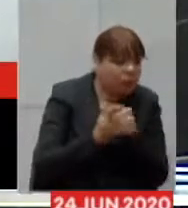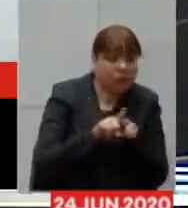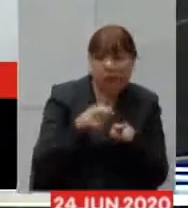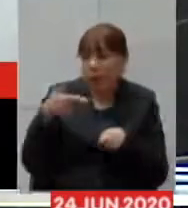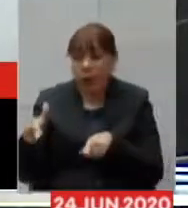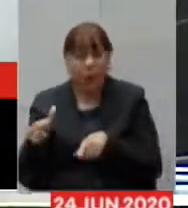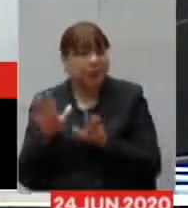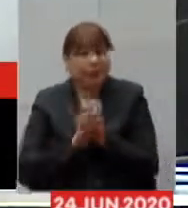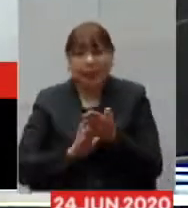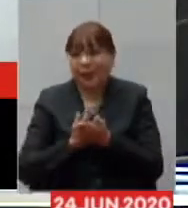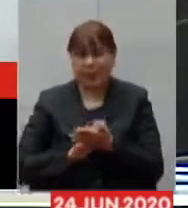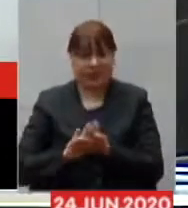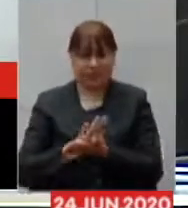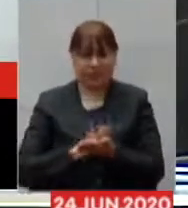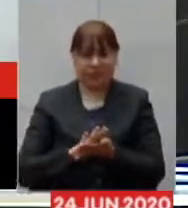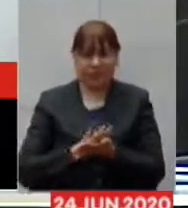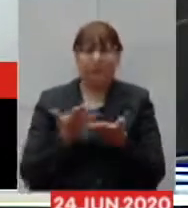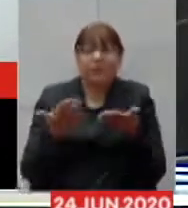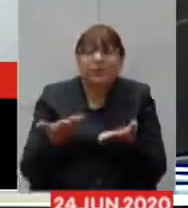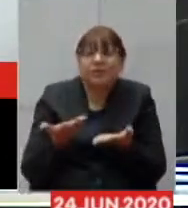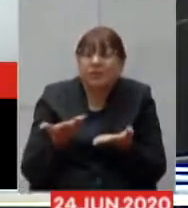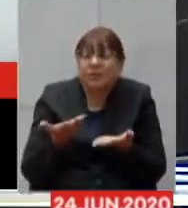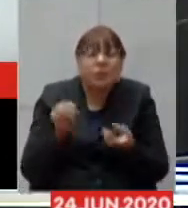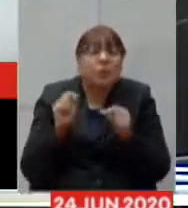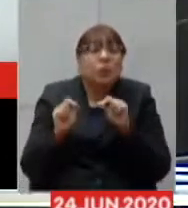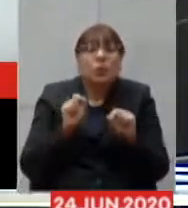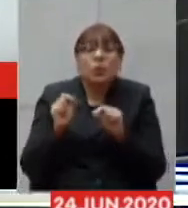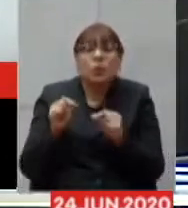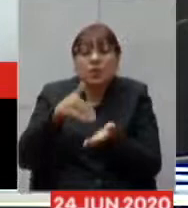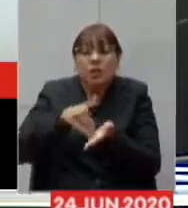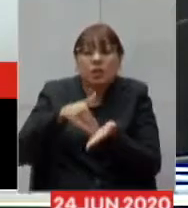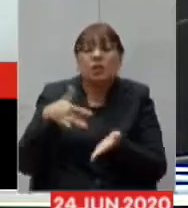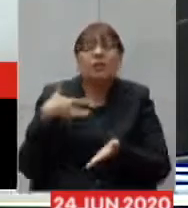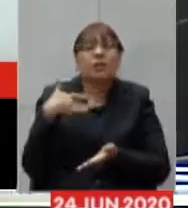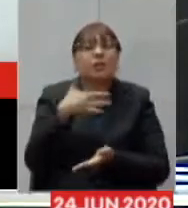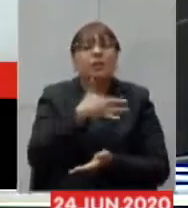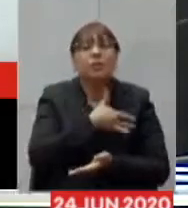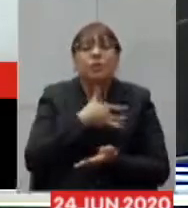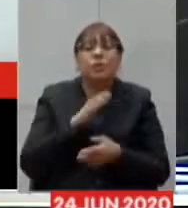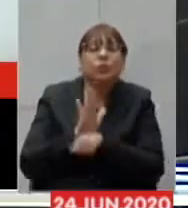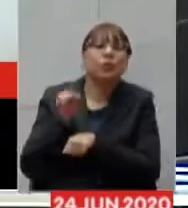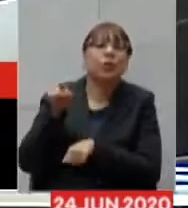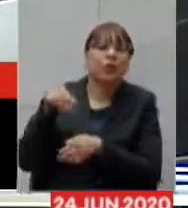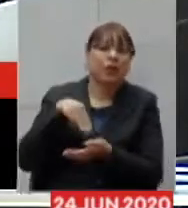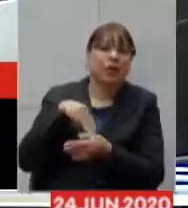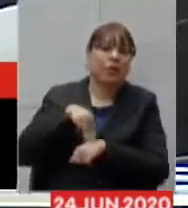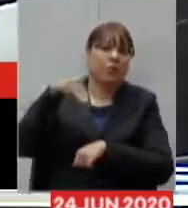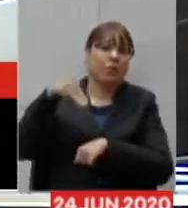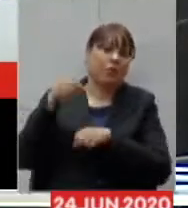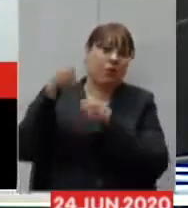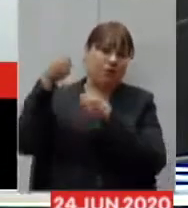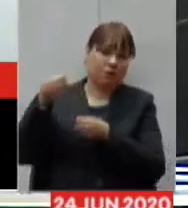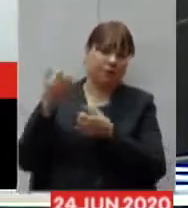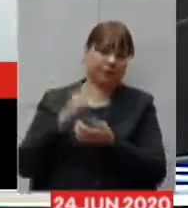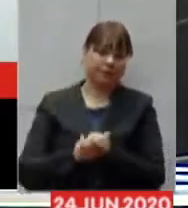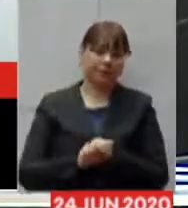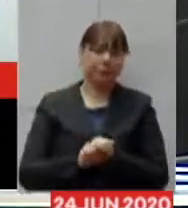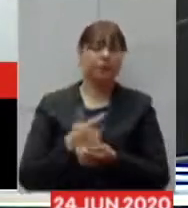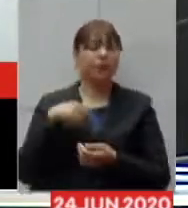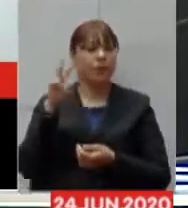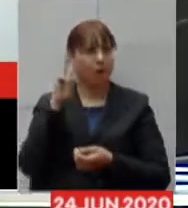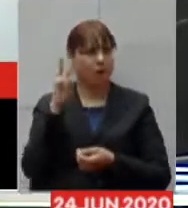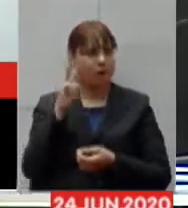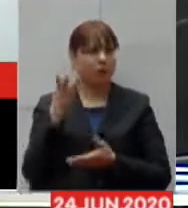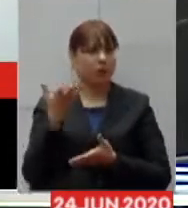qual ou quais as providências da Secretaria de Saúde para a região ele lembra que remanejou